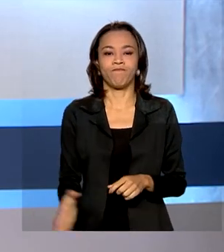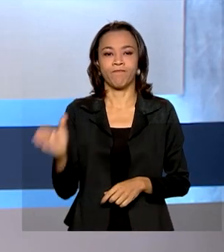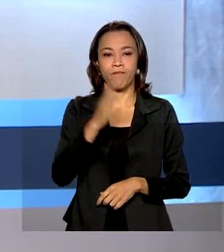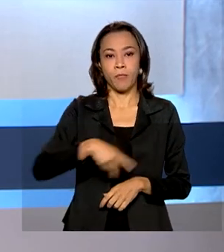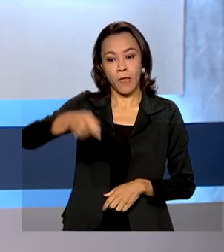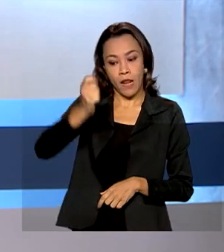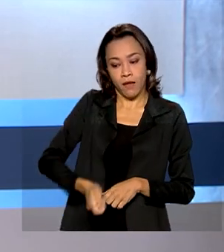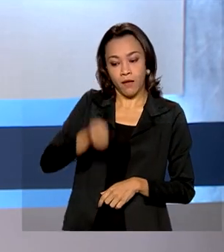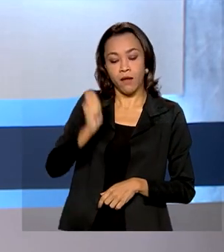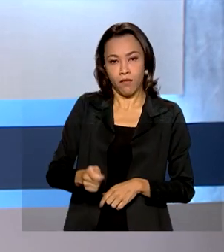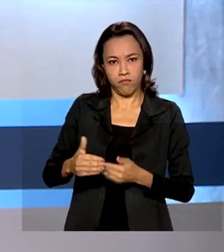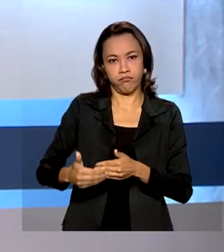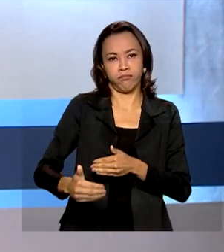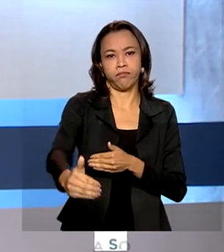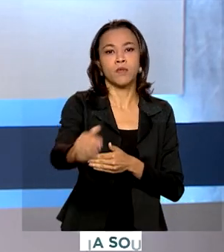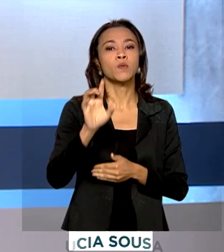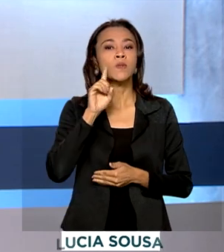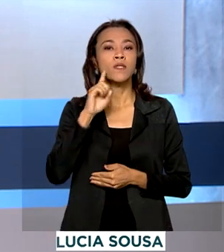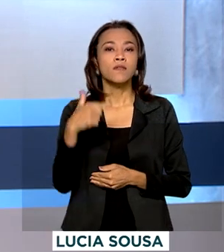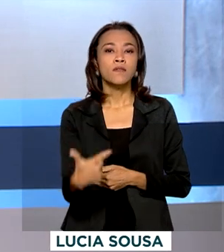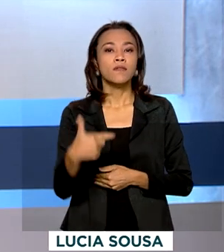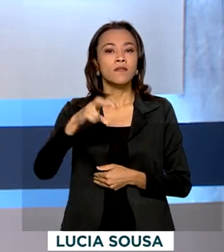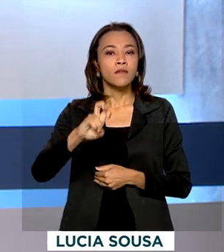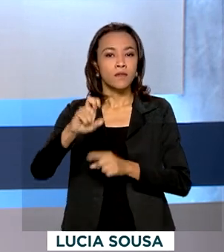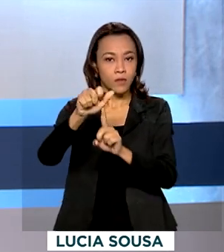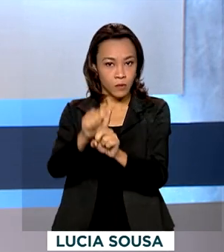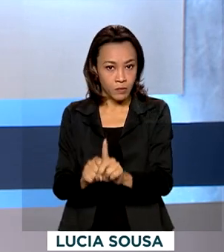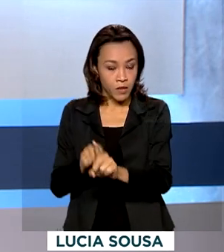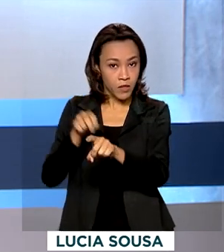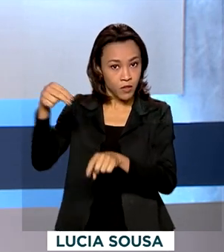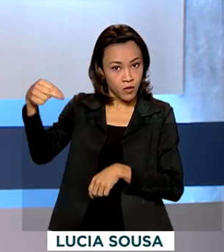leilão está previsto para ocorrer no dia 25 de novembro na Bolsa de Valores, em São Paulo.